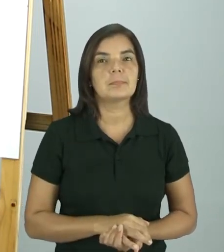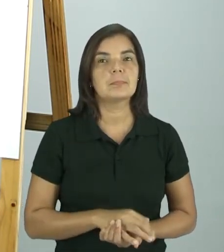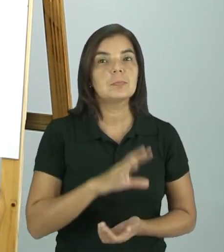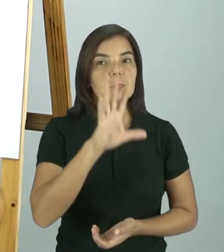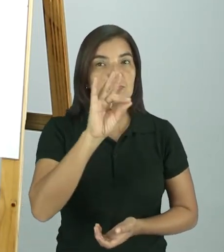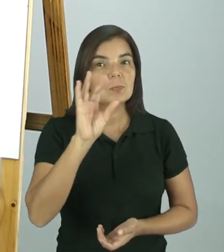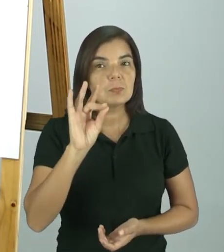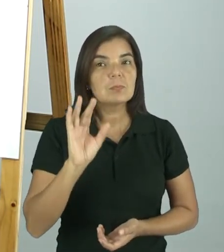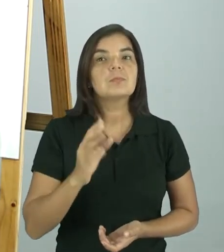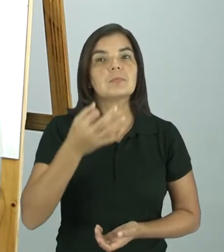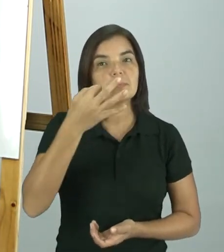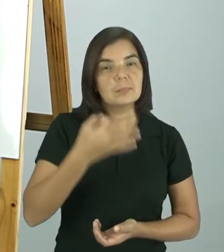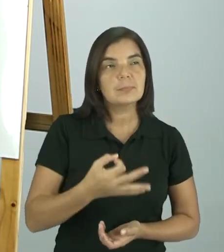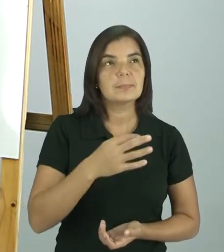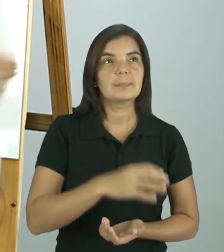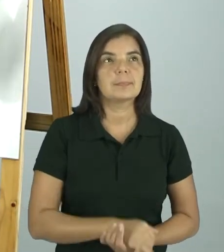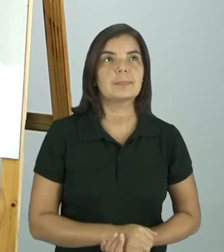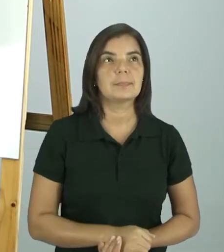correspondência correta.